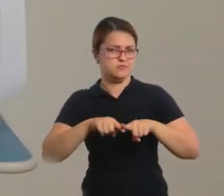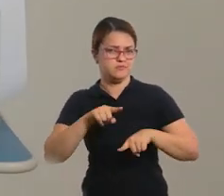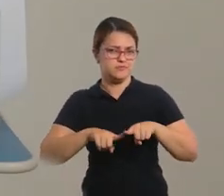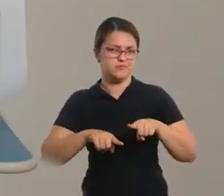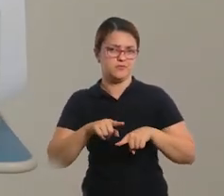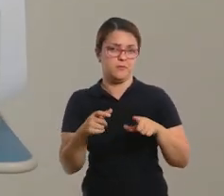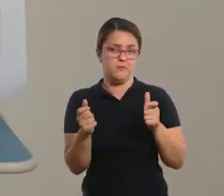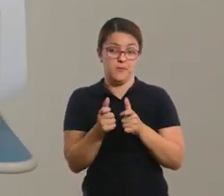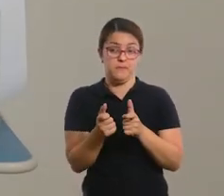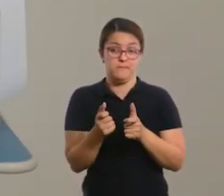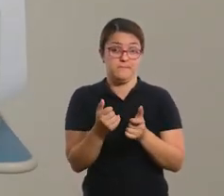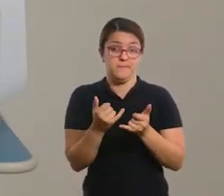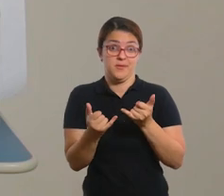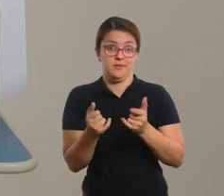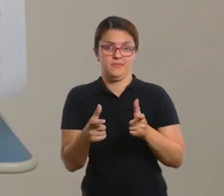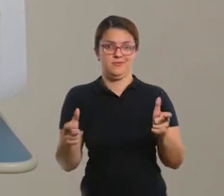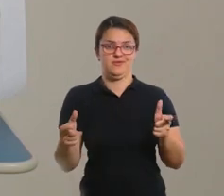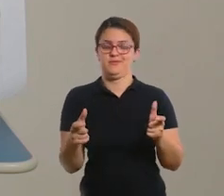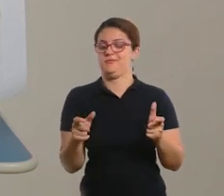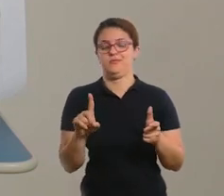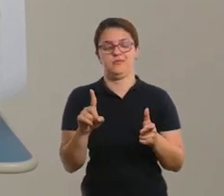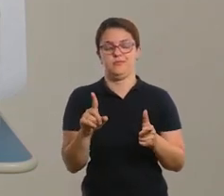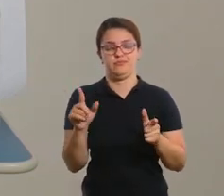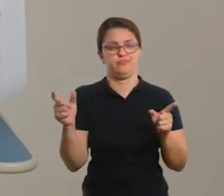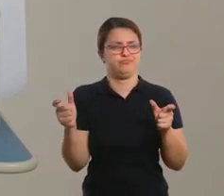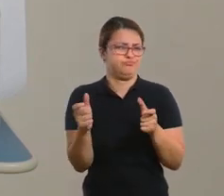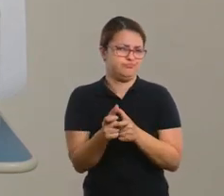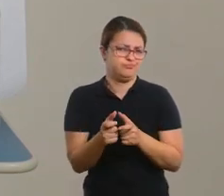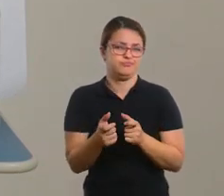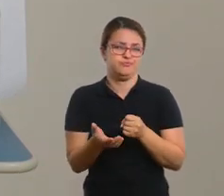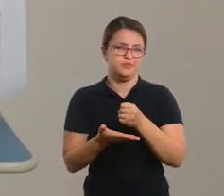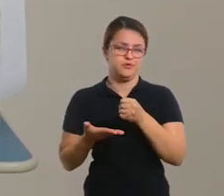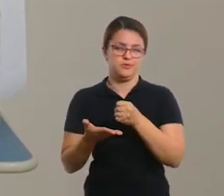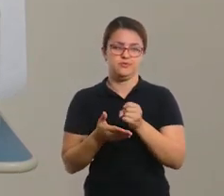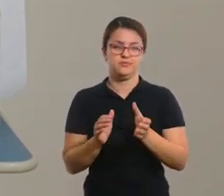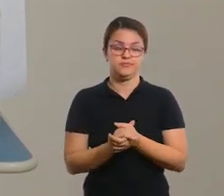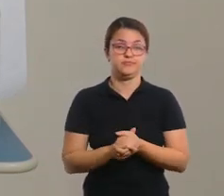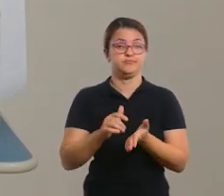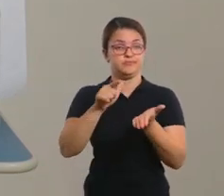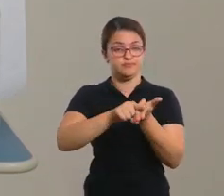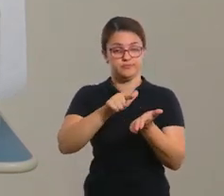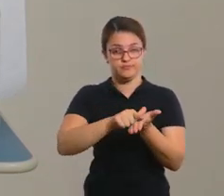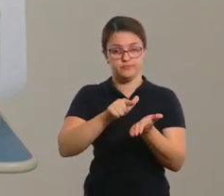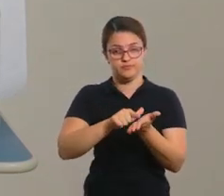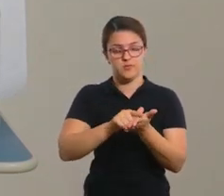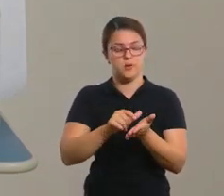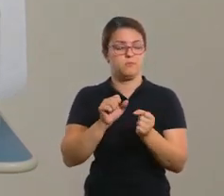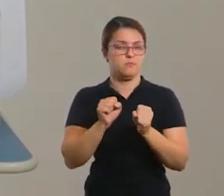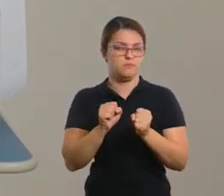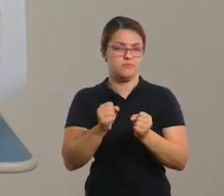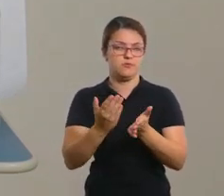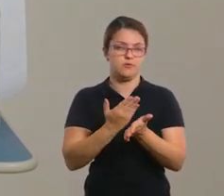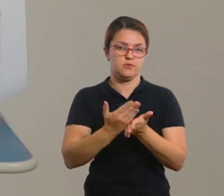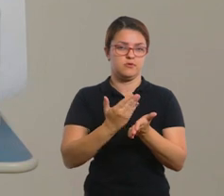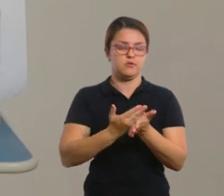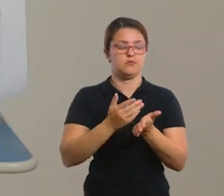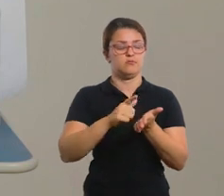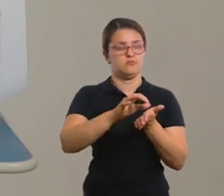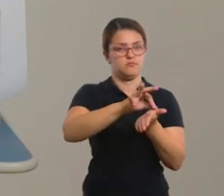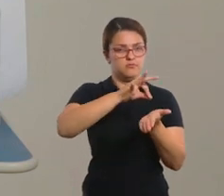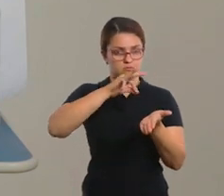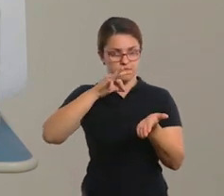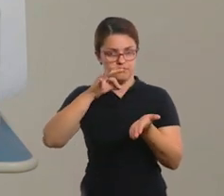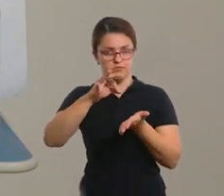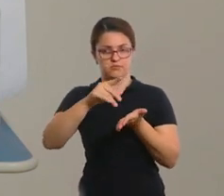materiais, tá? Não são muitos, parece que é bastante, mas é alguns materiais apenas, tá? Os básicos. Uma folha sulfite, ou pode ser uma folha de